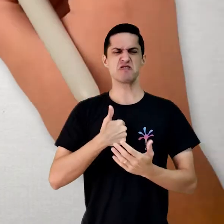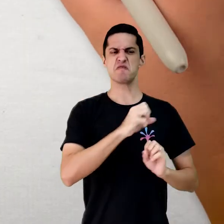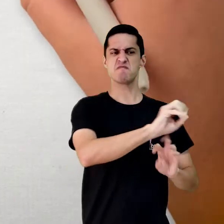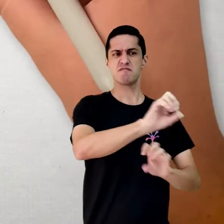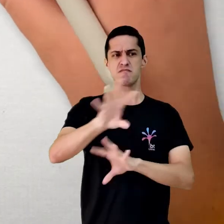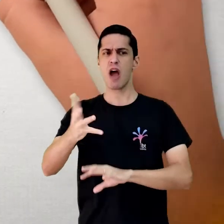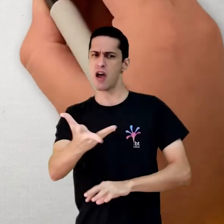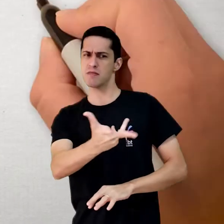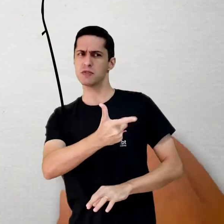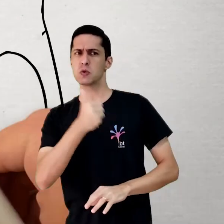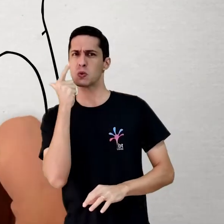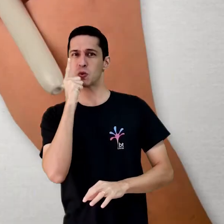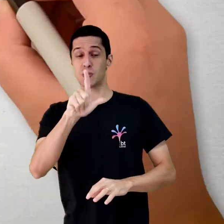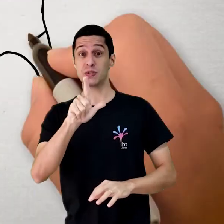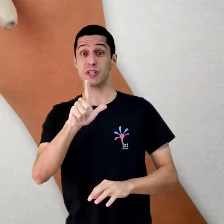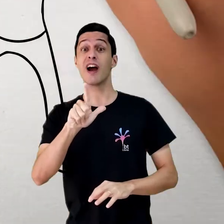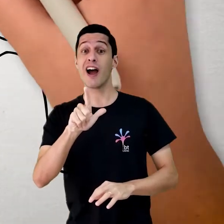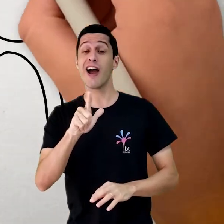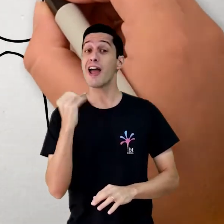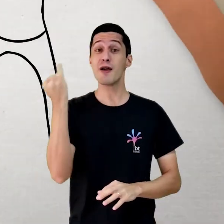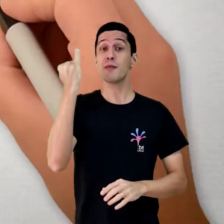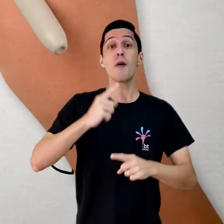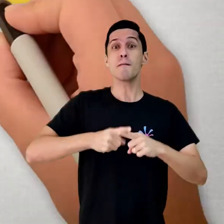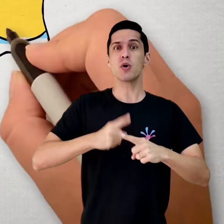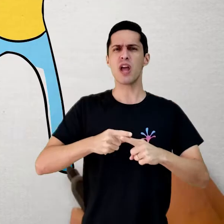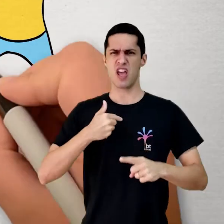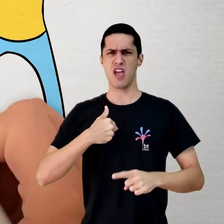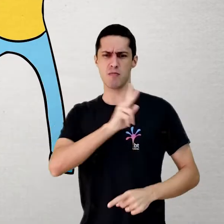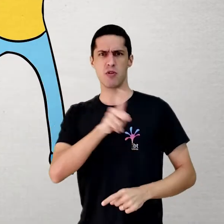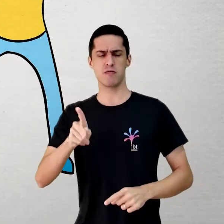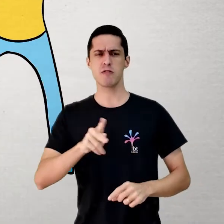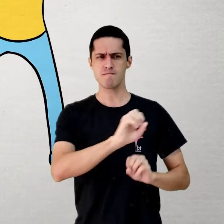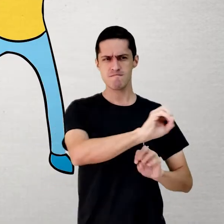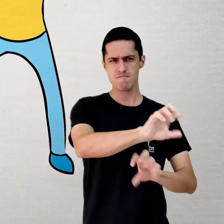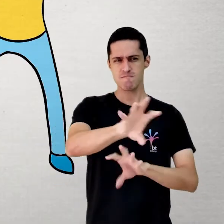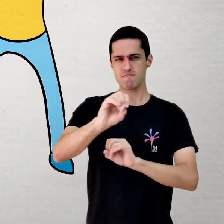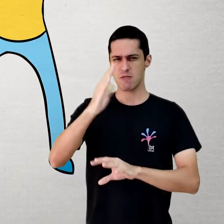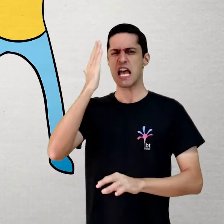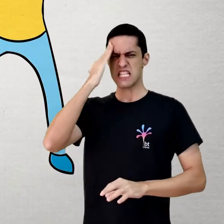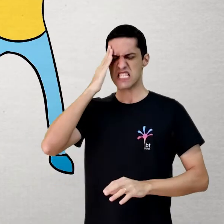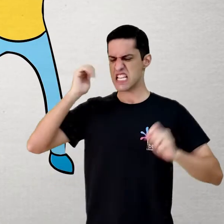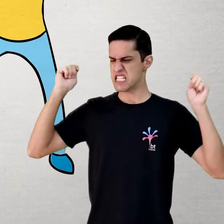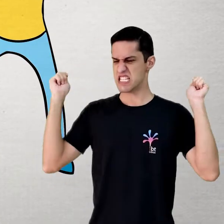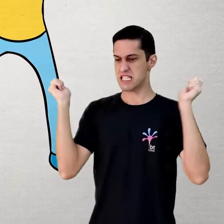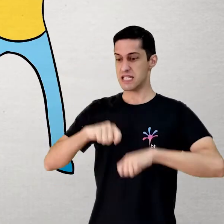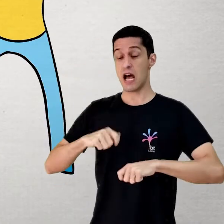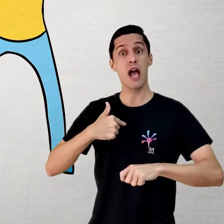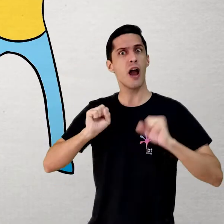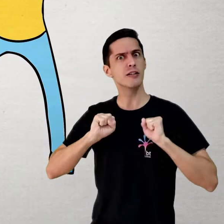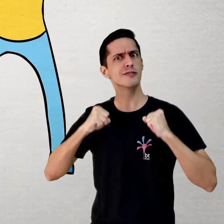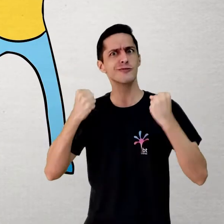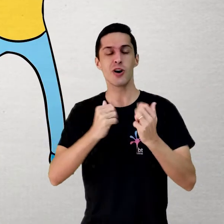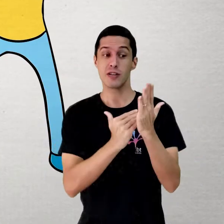profissional, pois quanto mais capaz ele se sente, mais ele se dedica em seu fazer. Da mesma forma, o seu desempenho